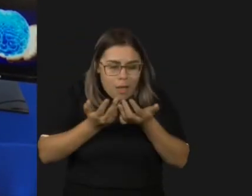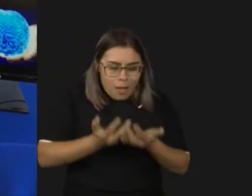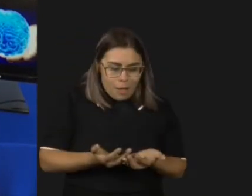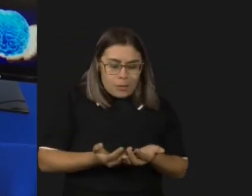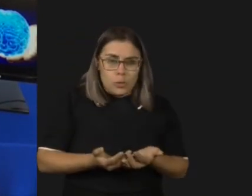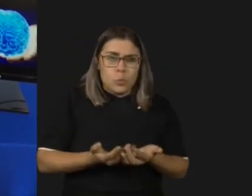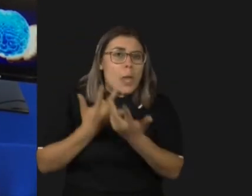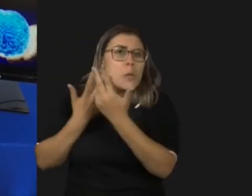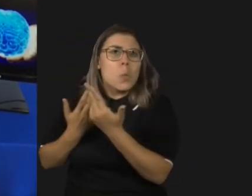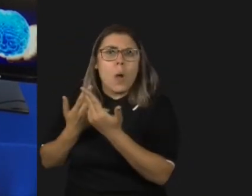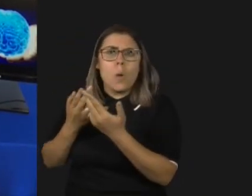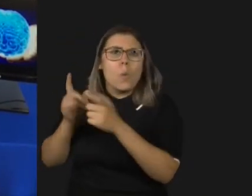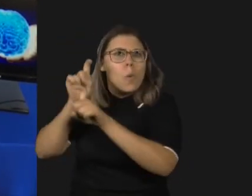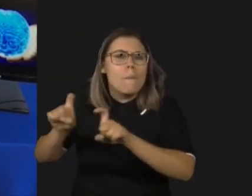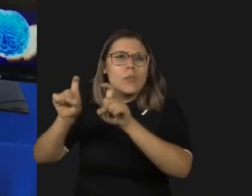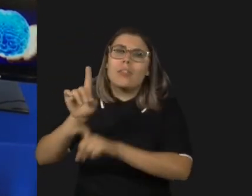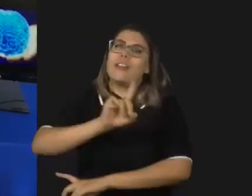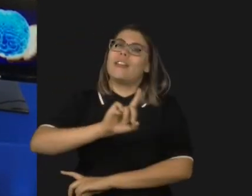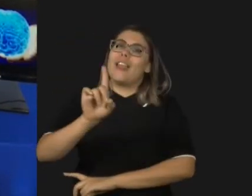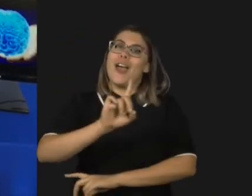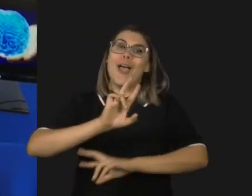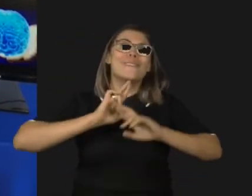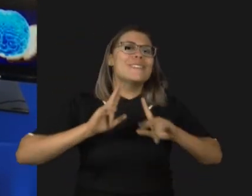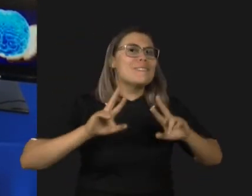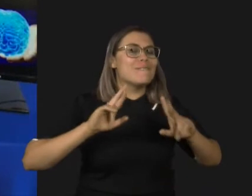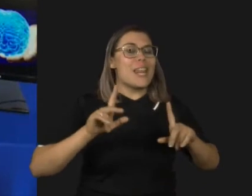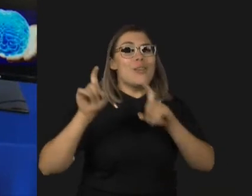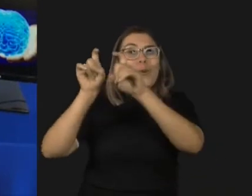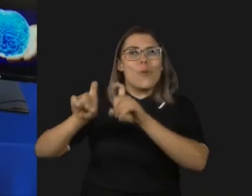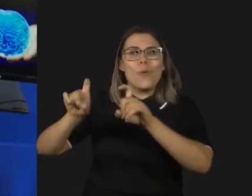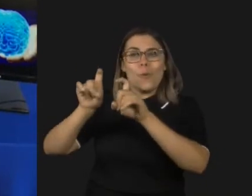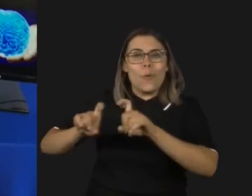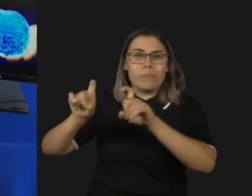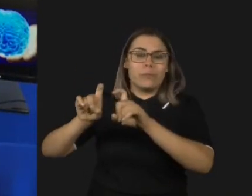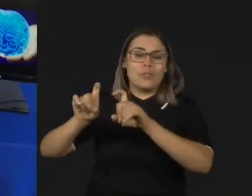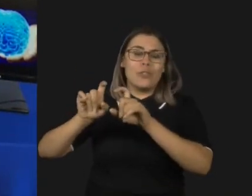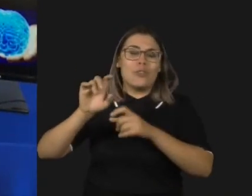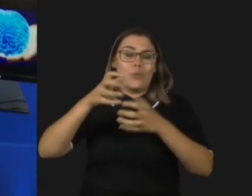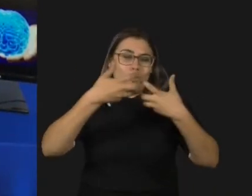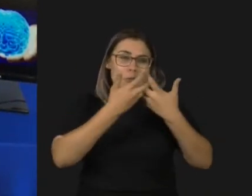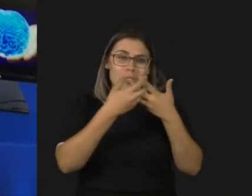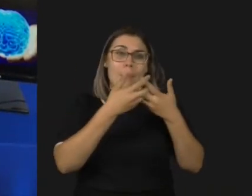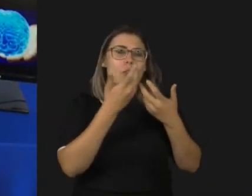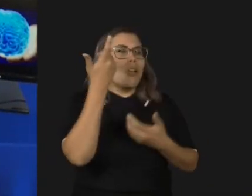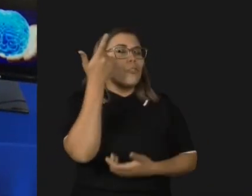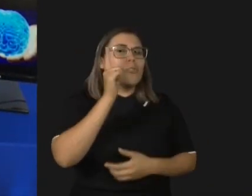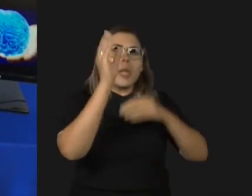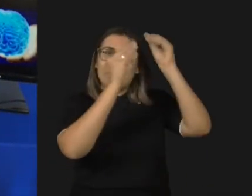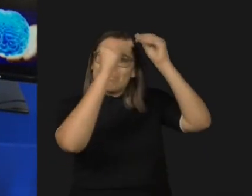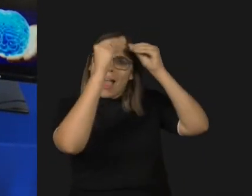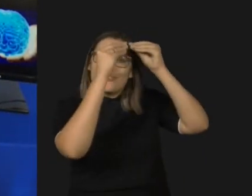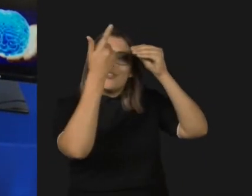um computador ele é uma estrutura que se molda para resolver problemas eu resolvi os meus e